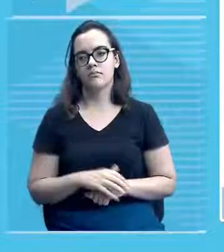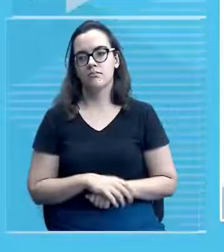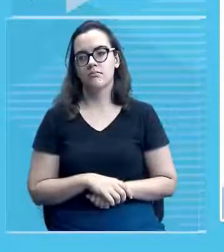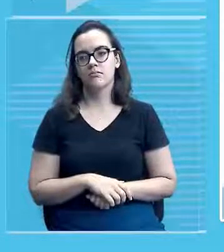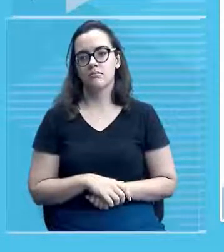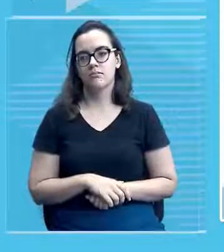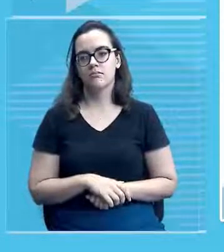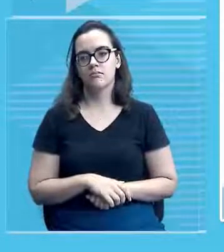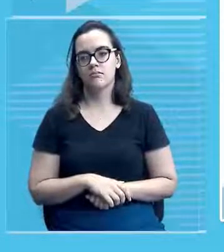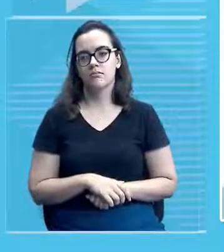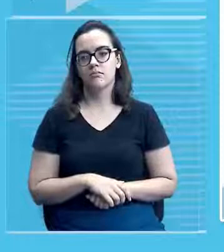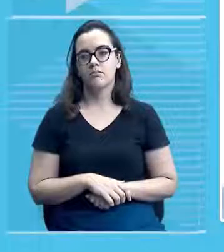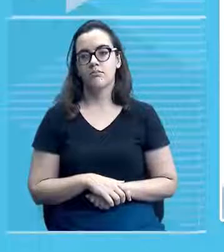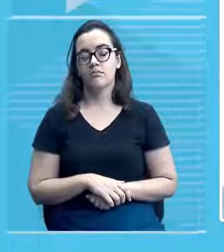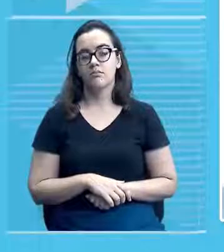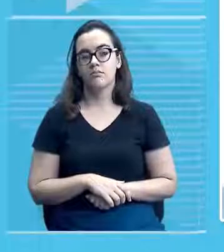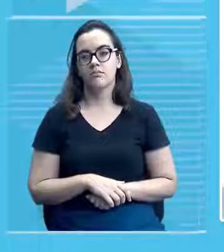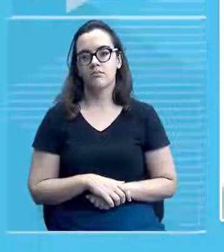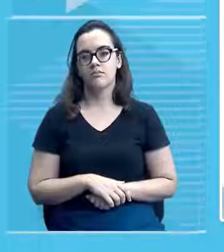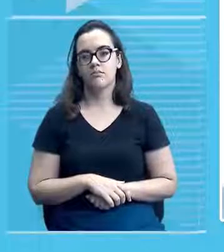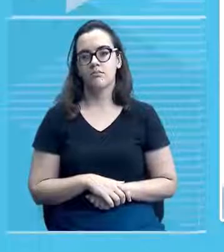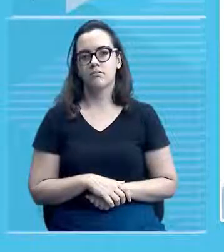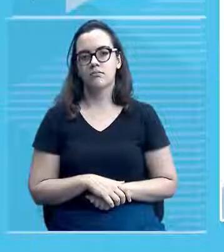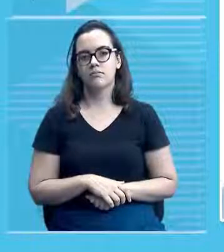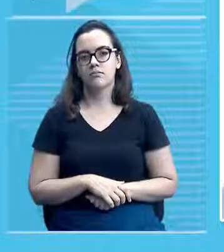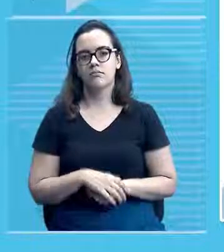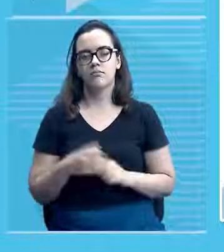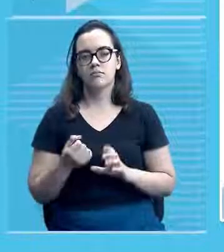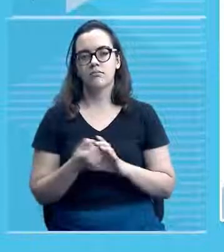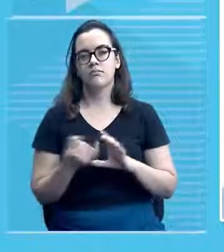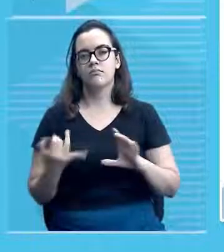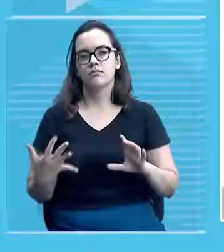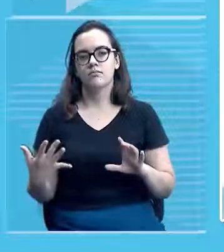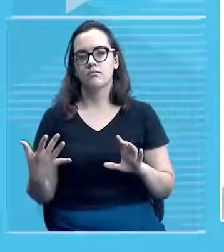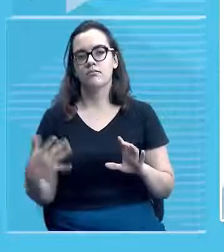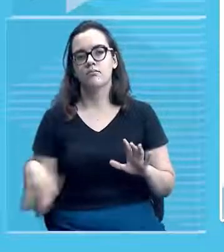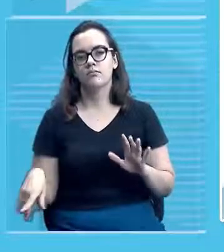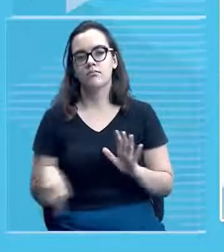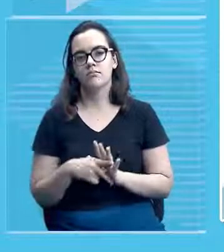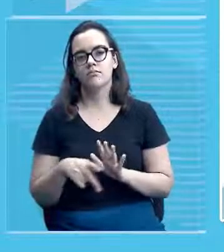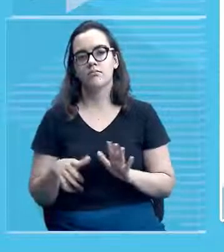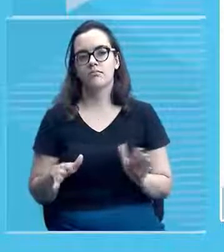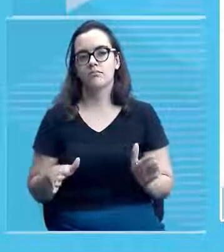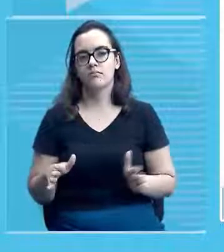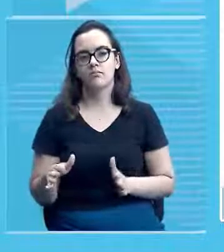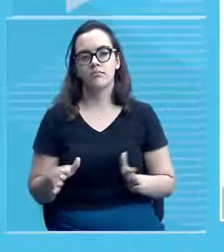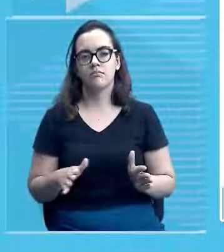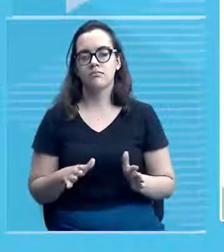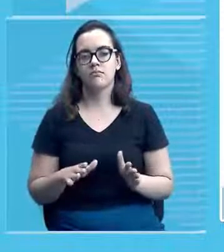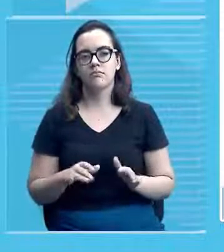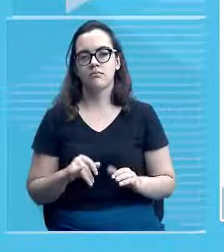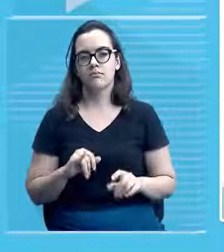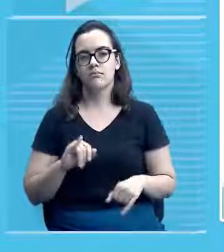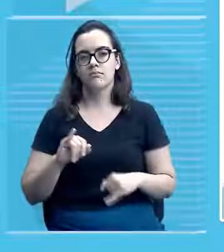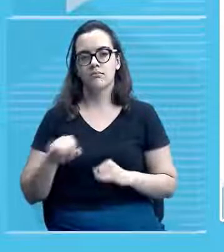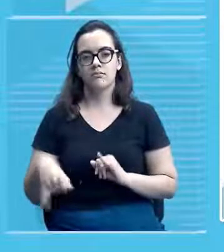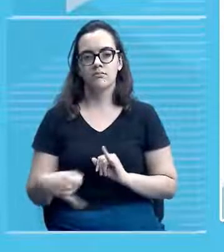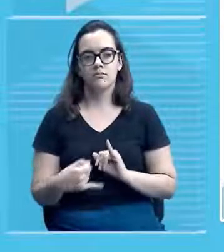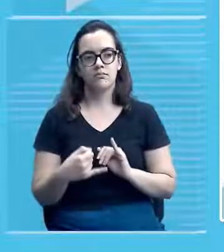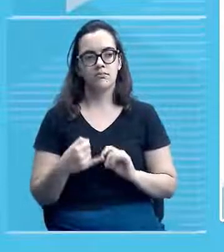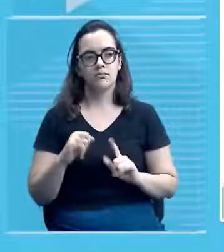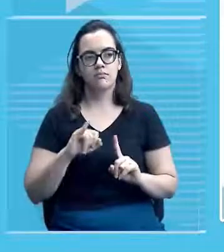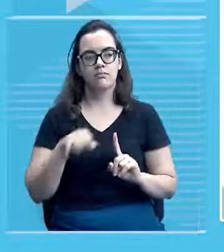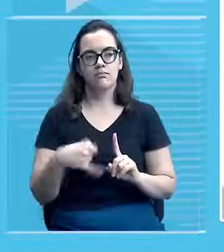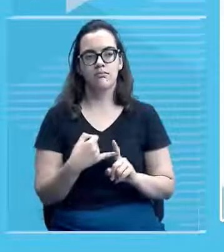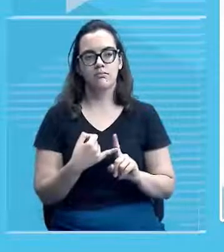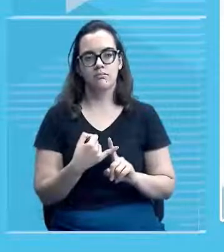exemplo arquitetônico que traz essas características que vocês acabaram de observar aqui na nossa introdução. Então, olha só, são